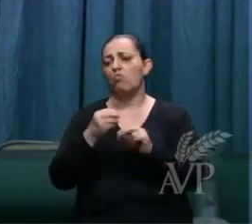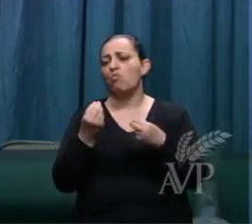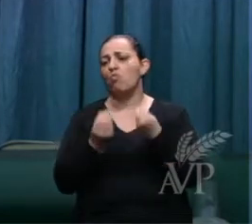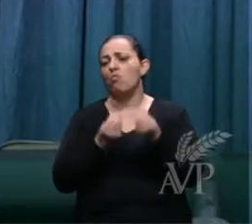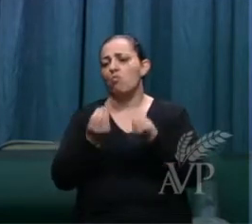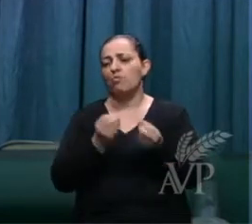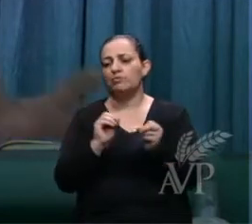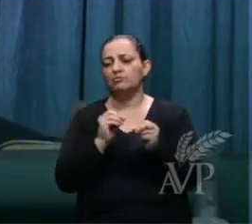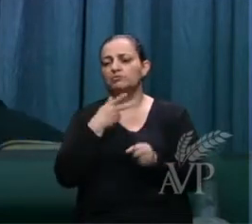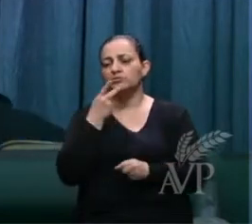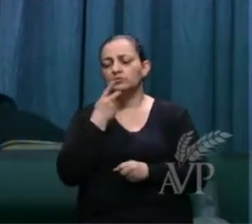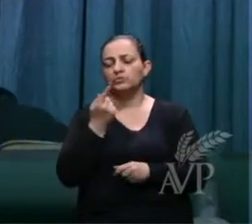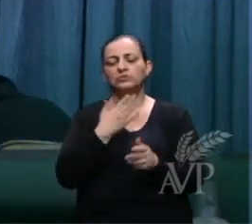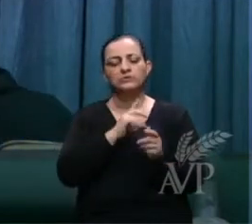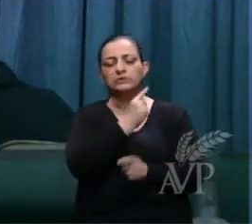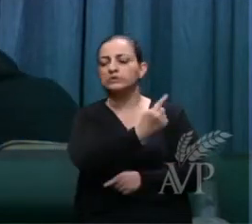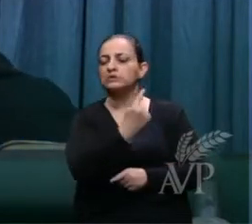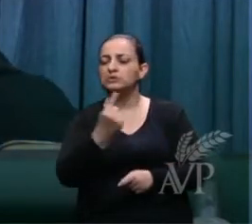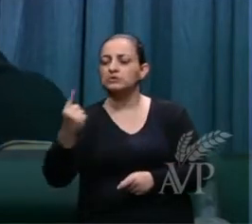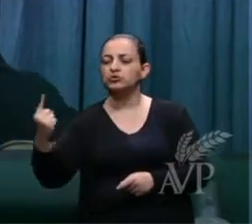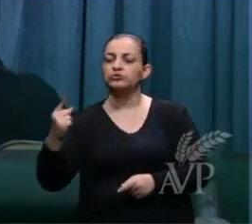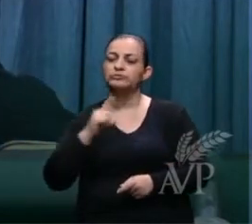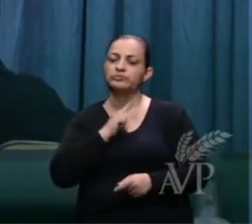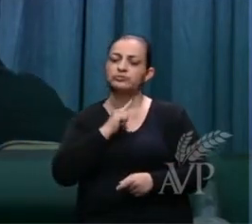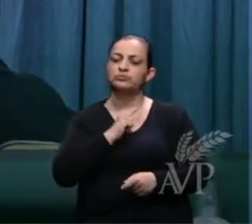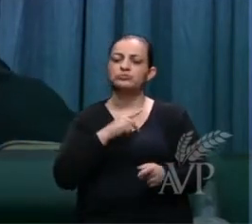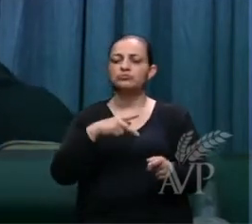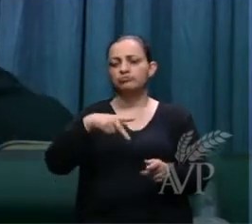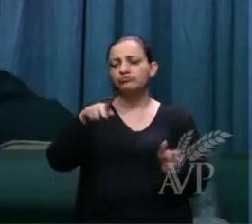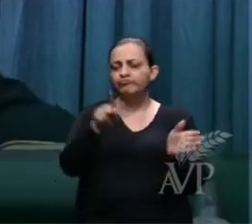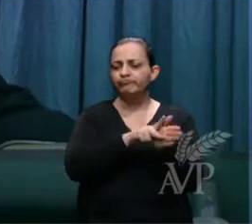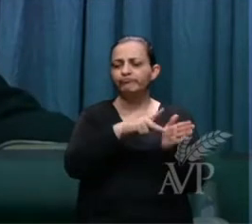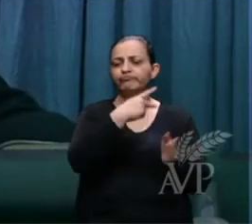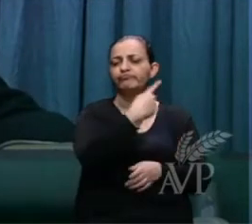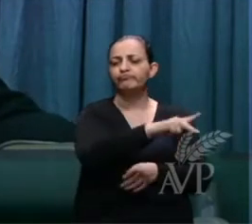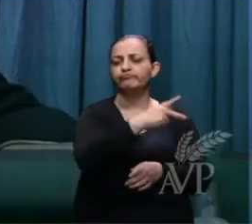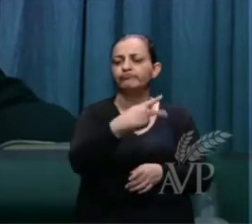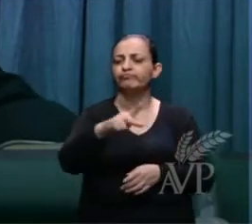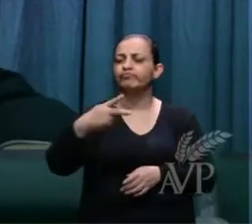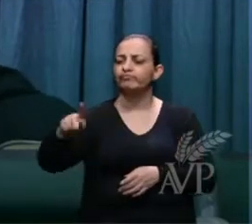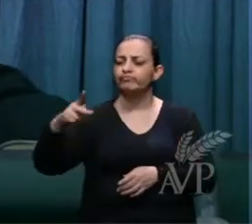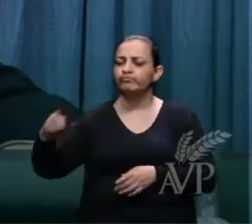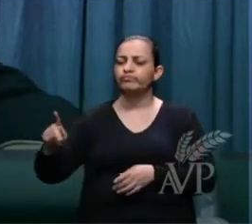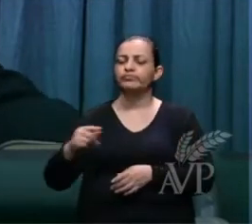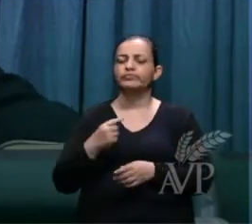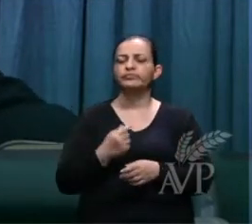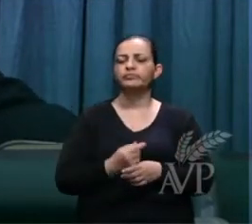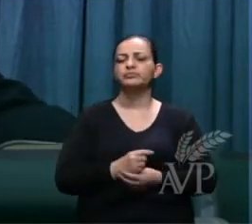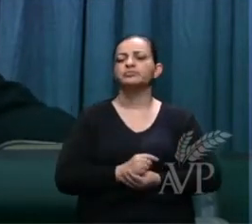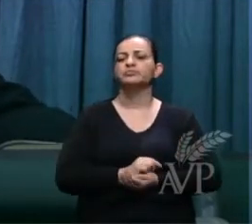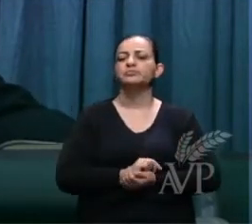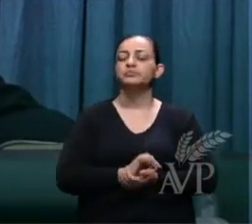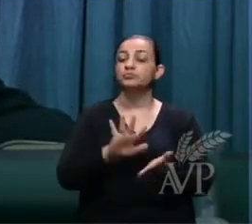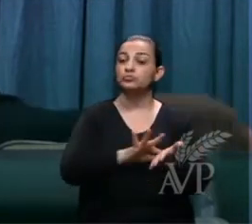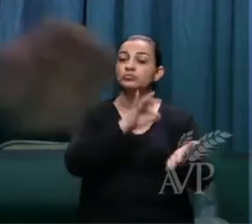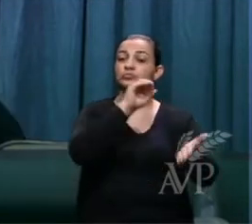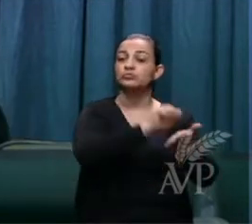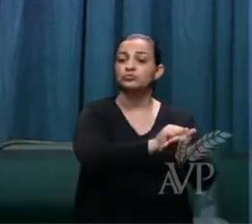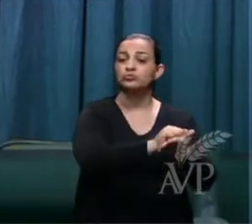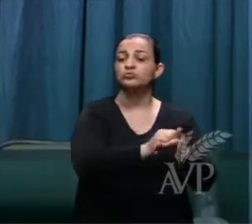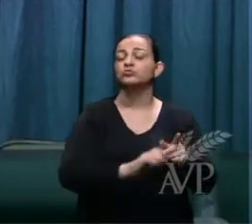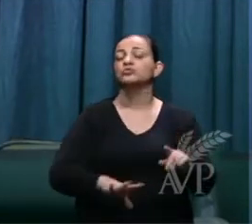cada um tem o seu registro. E ali está